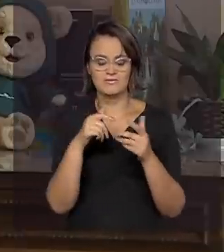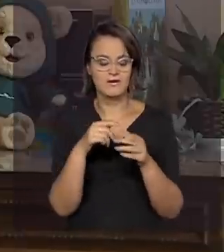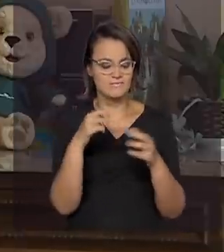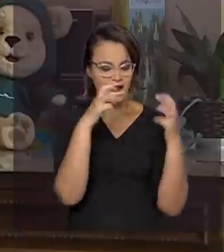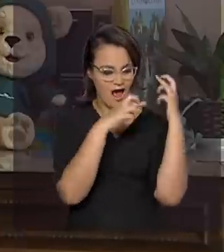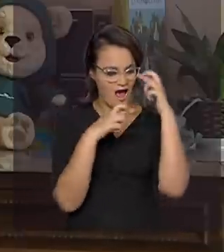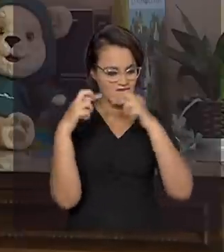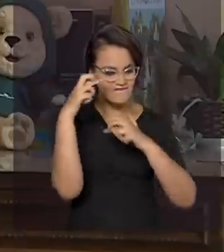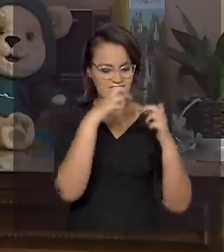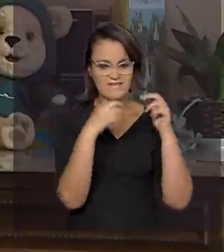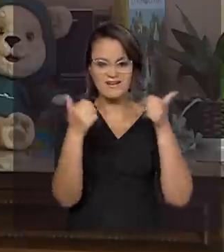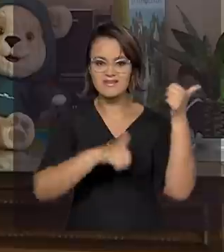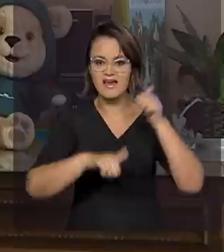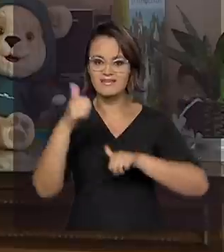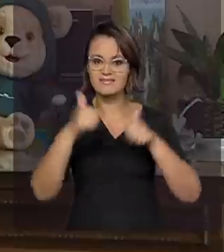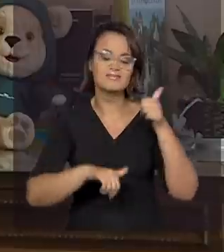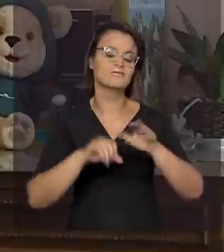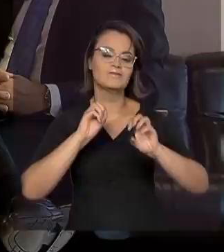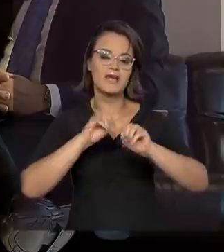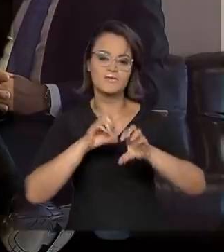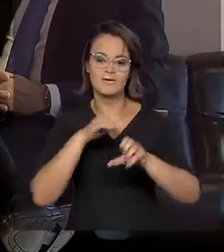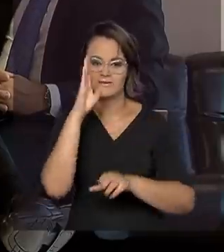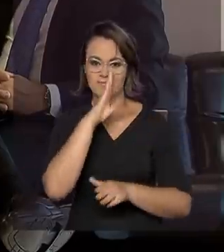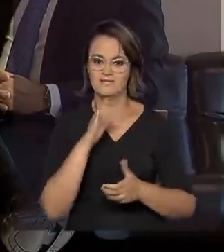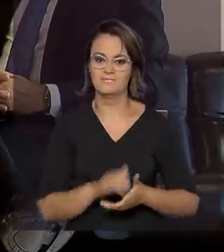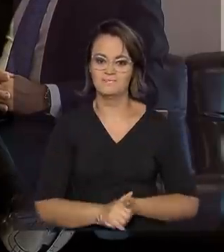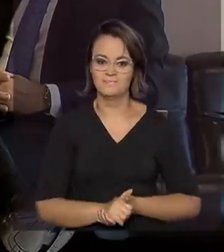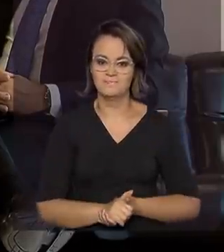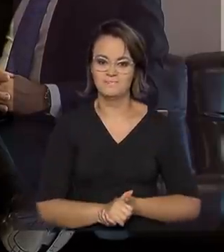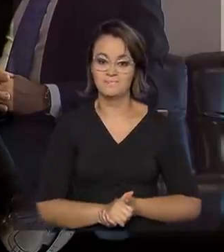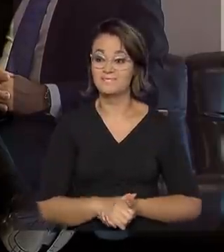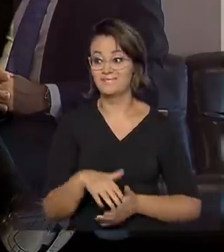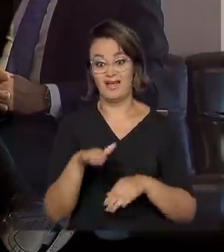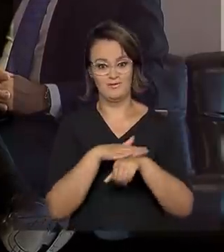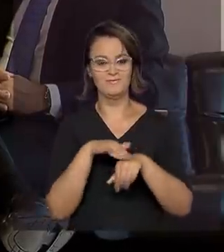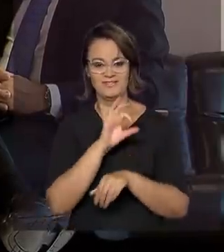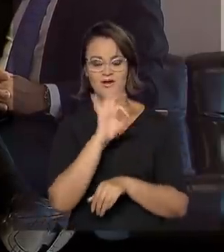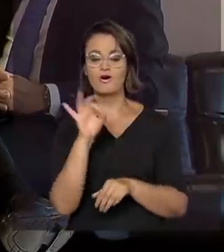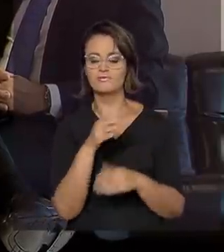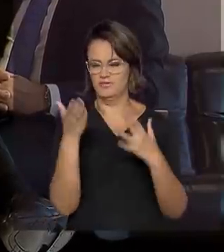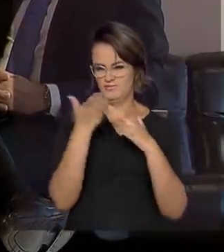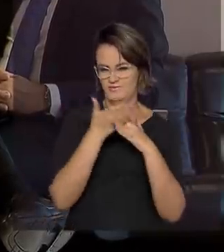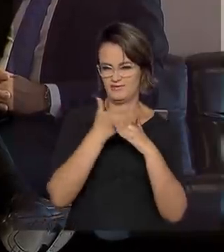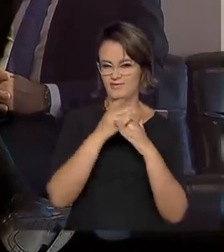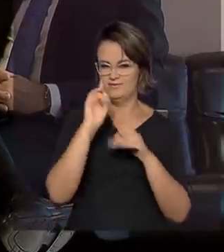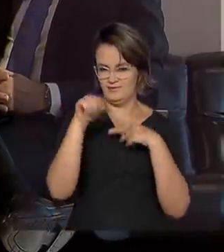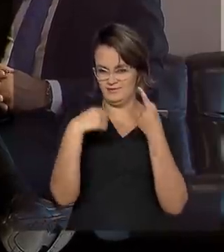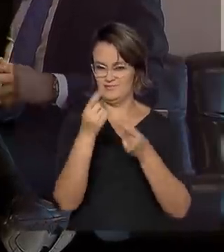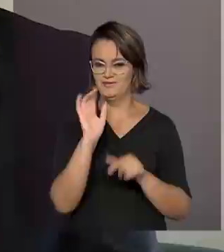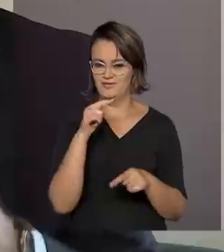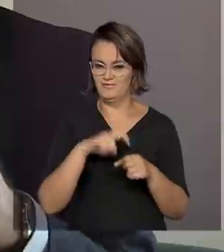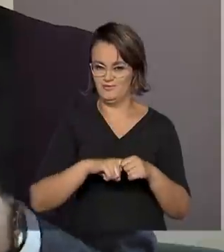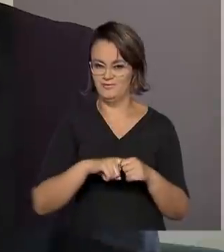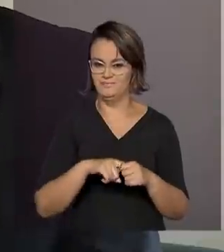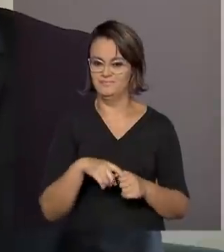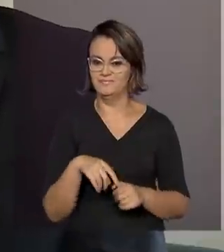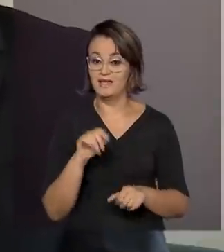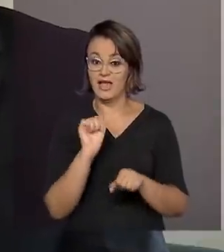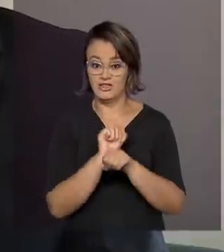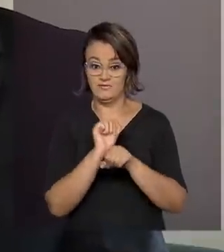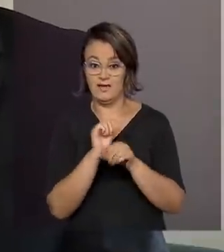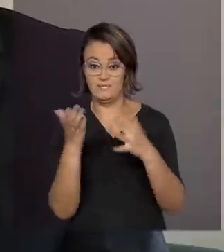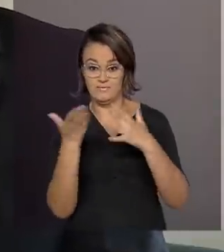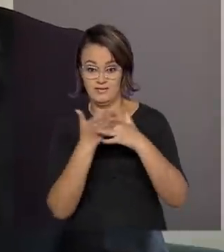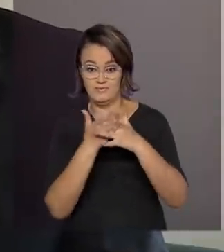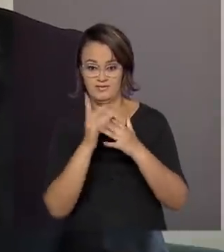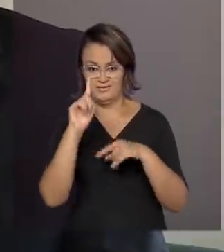da educação brasileira. Secretário, a conversa está ótima, a vai para um rápido intervalo e volta daqui a pouco. A gente vai para um